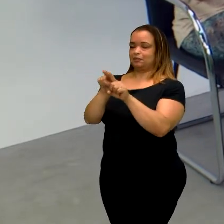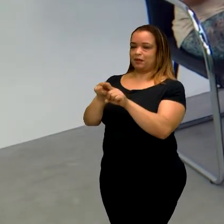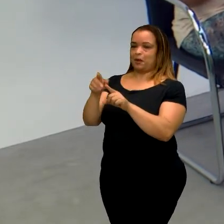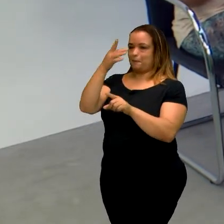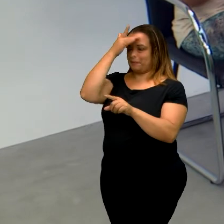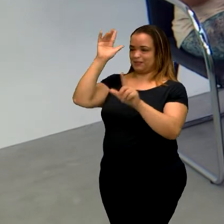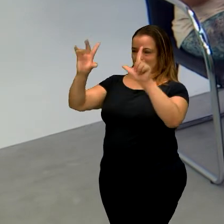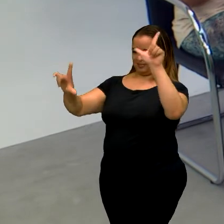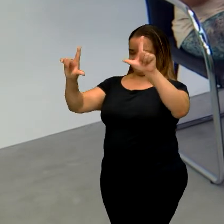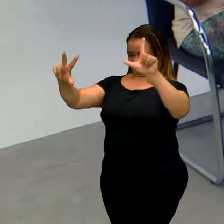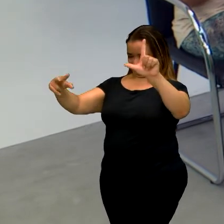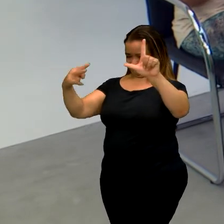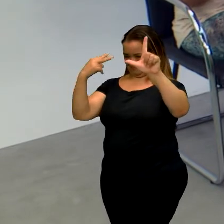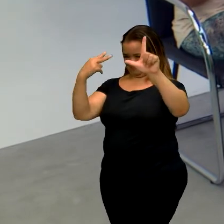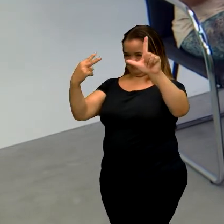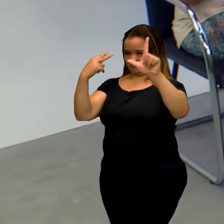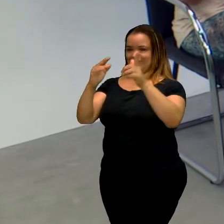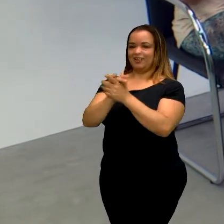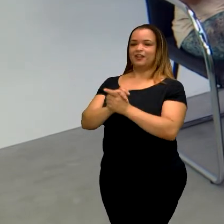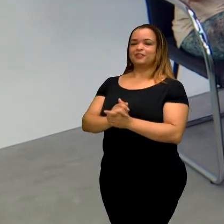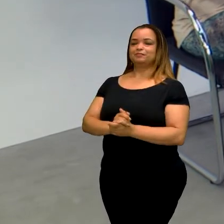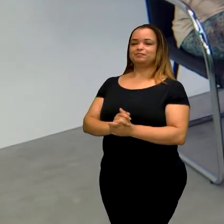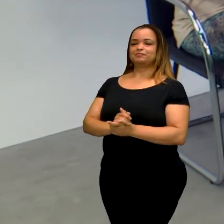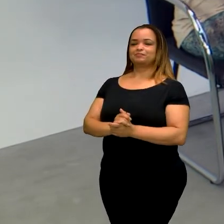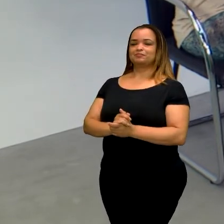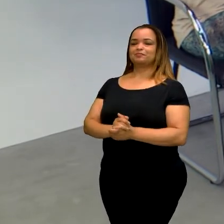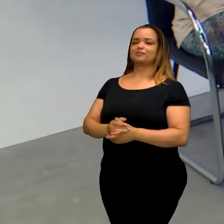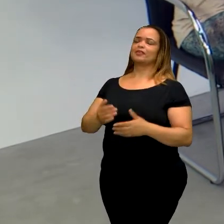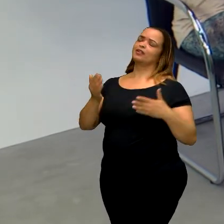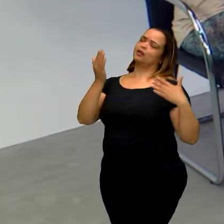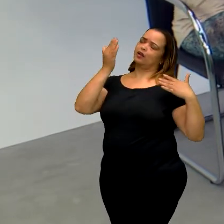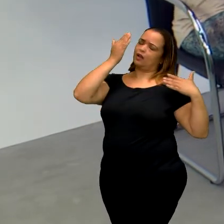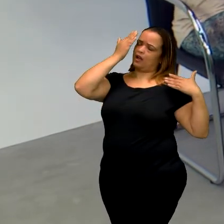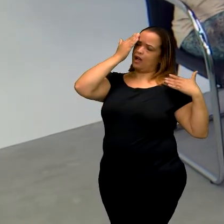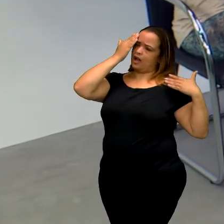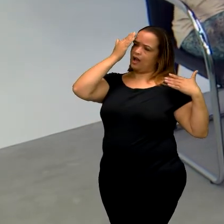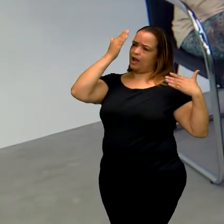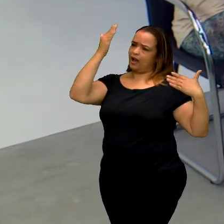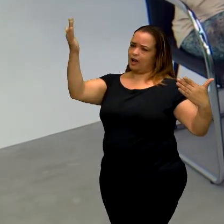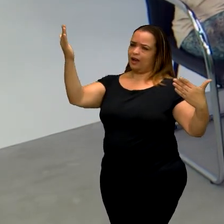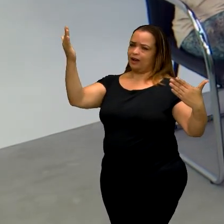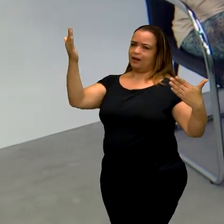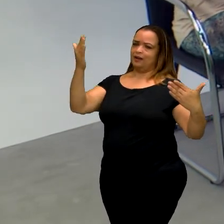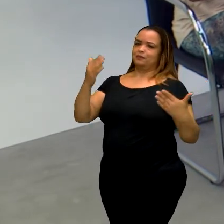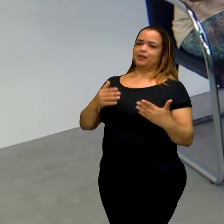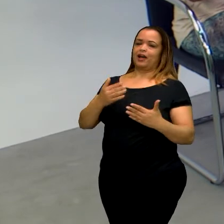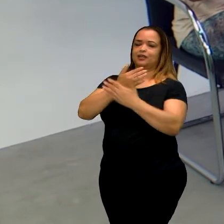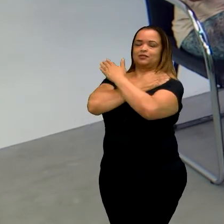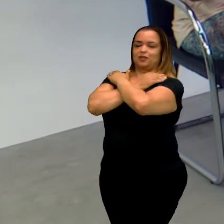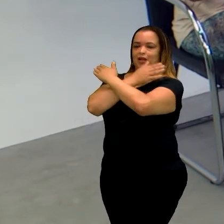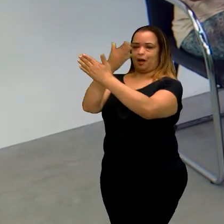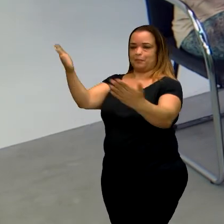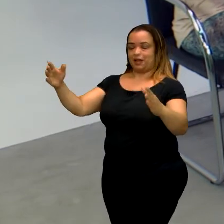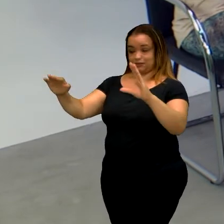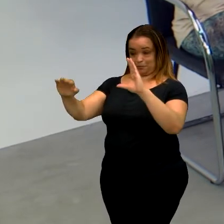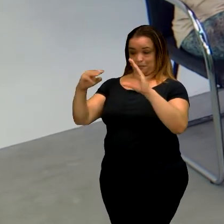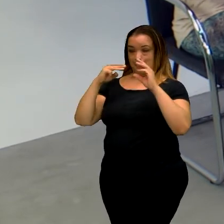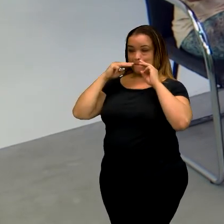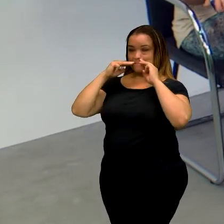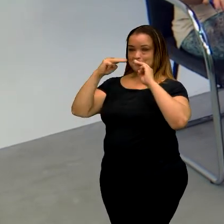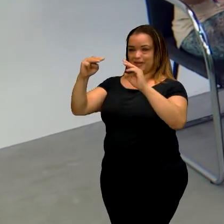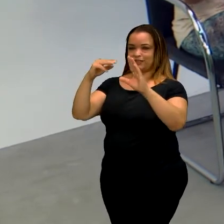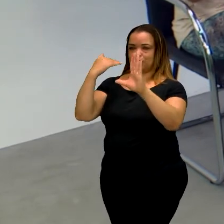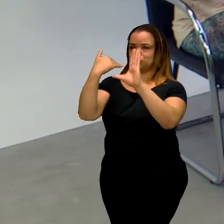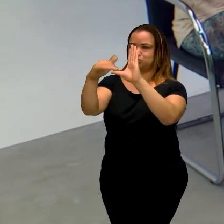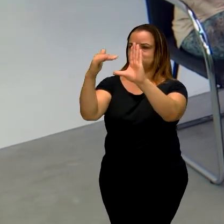nos assistindo, né? E um grande abraço para todos vocês. Mandem as mensagens. Falem de